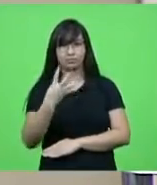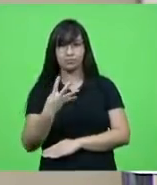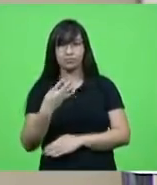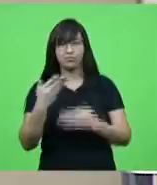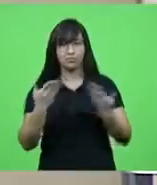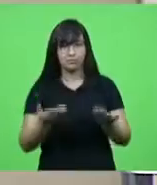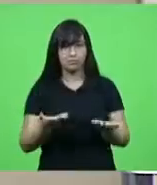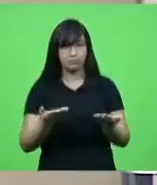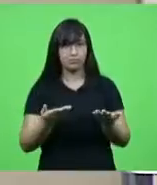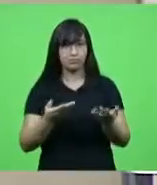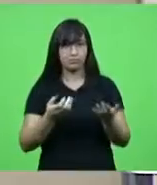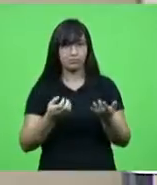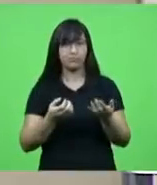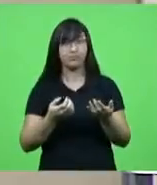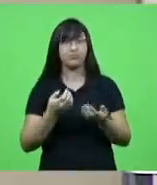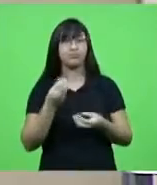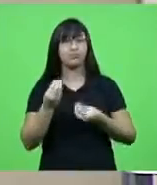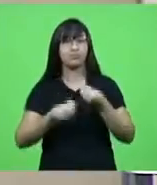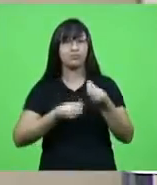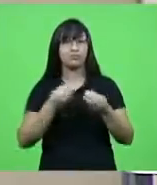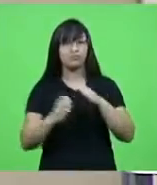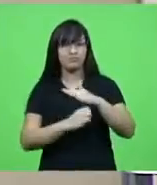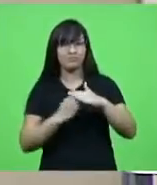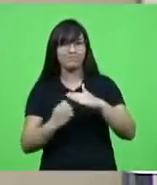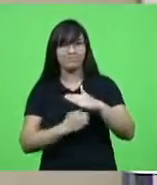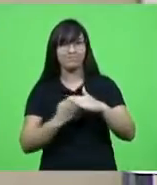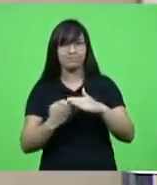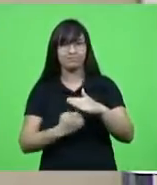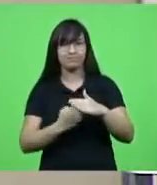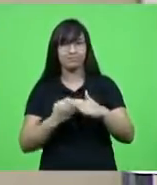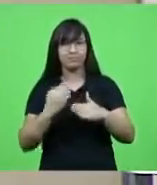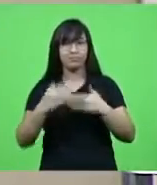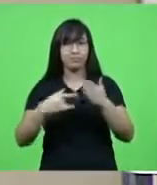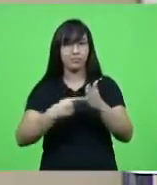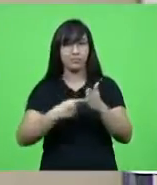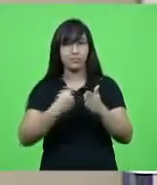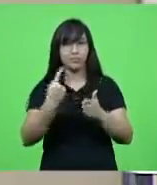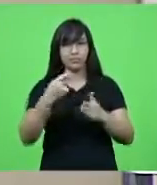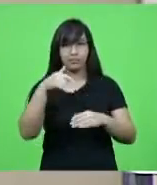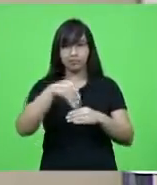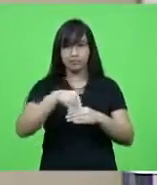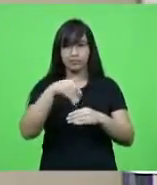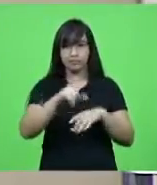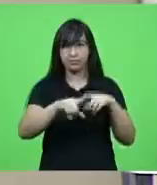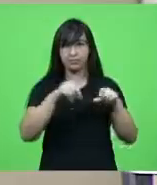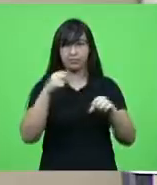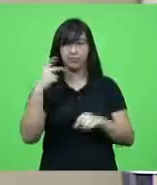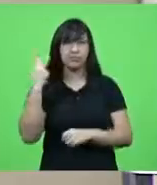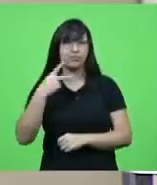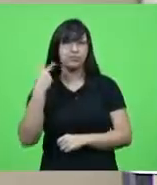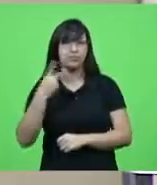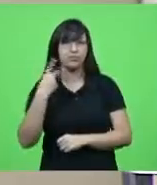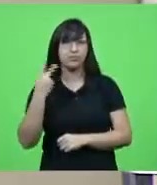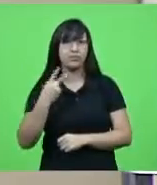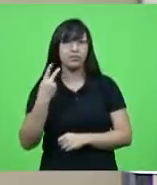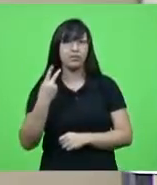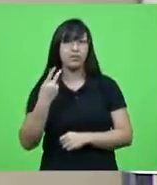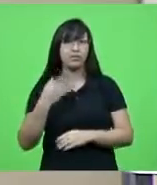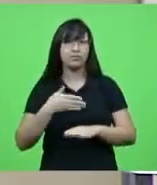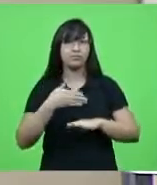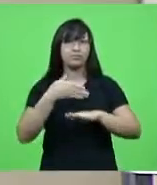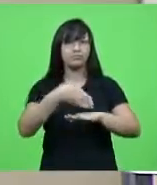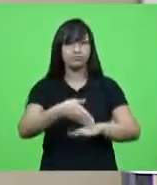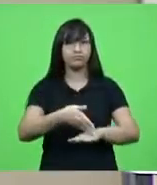carreira em atividades empresariais. Após o primeiro mandato, eletivo como vereador, chegou ao comando da cidade